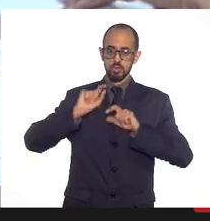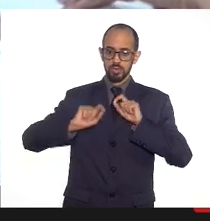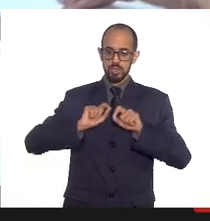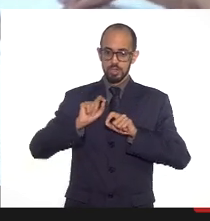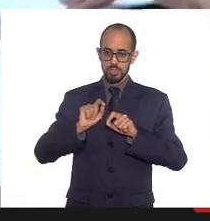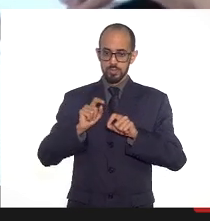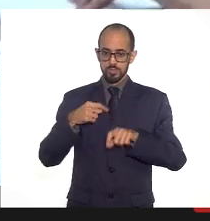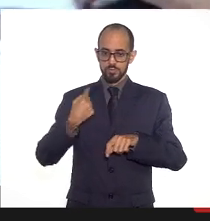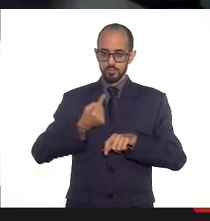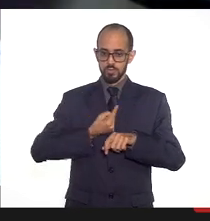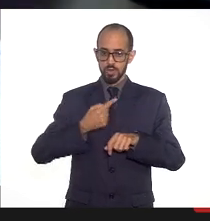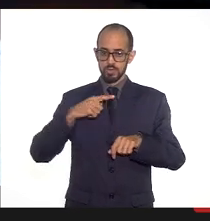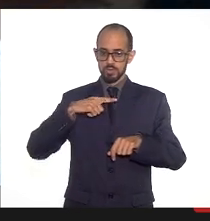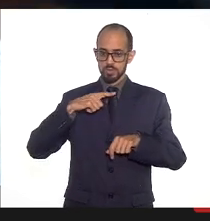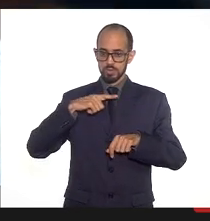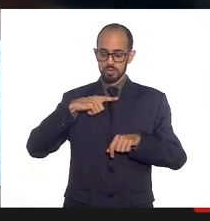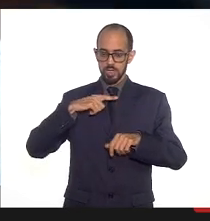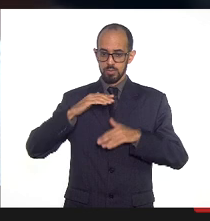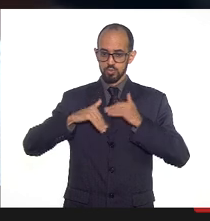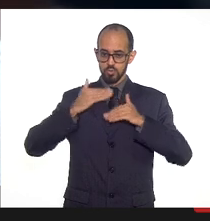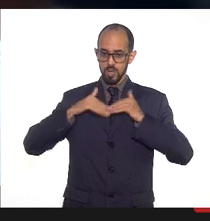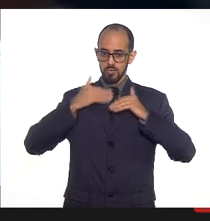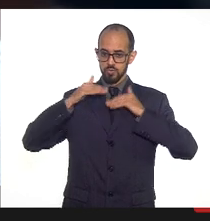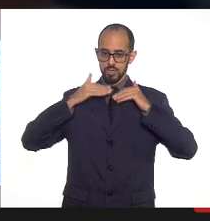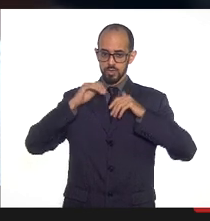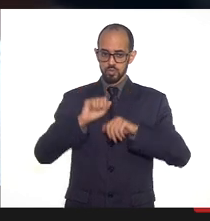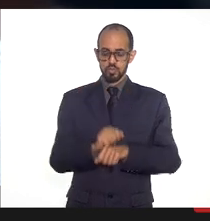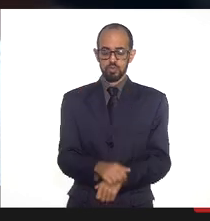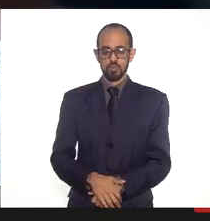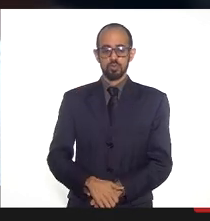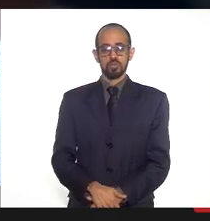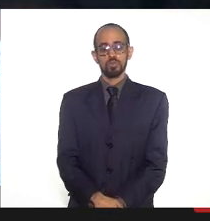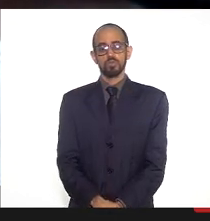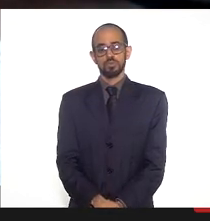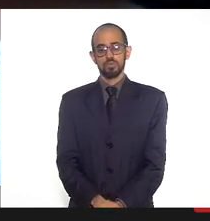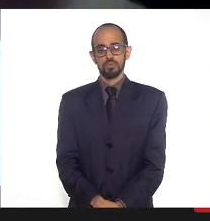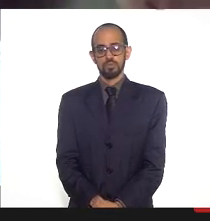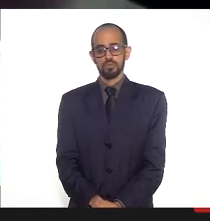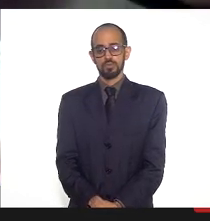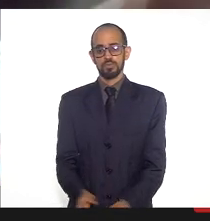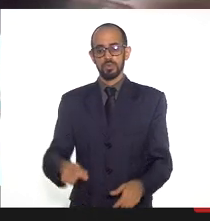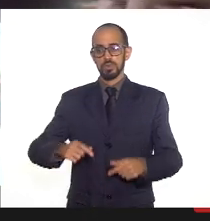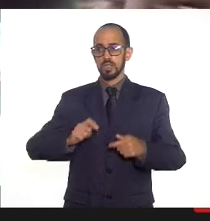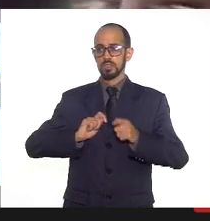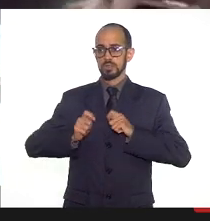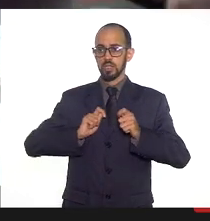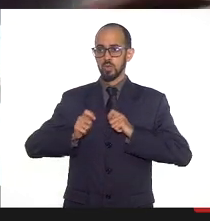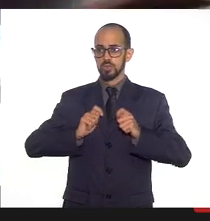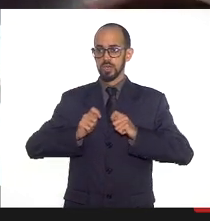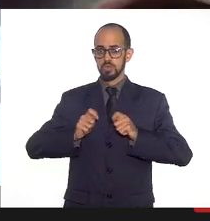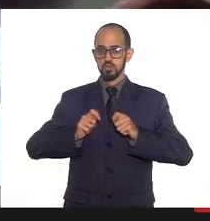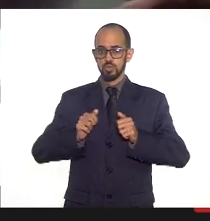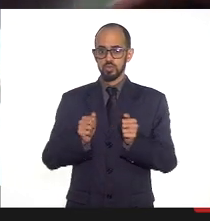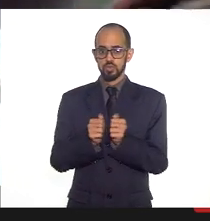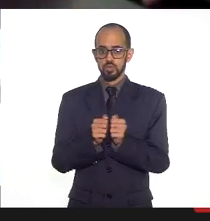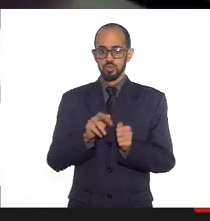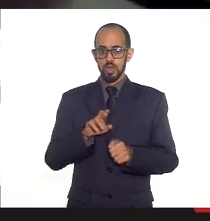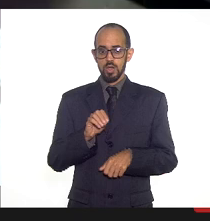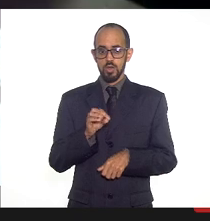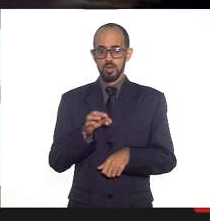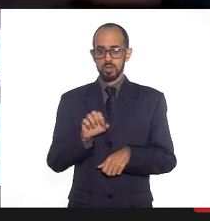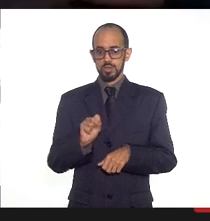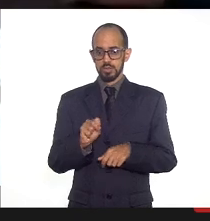a gente já está com uma parte bem avançada com as negociações, por exemplo, com a OPAS e com o Ministério